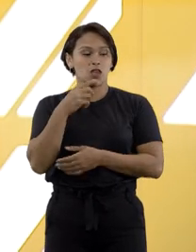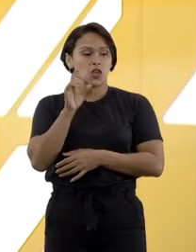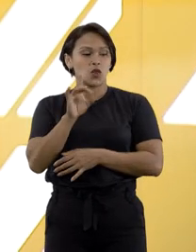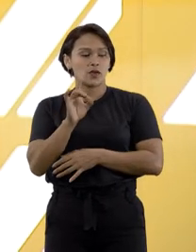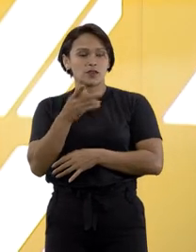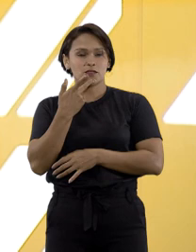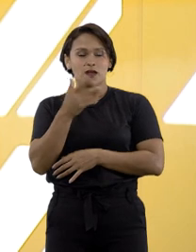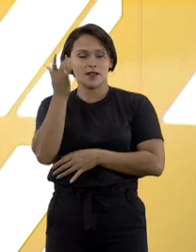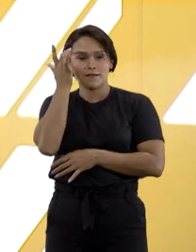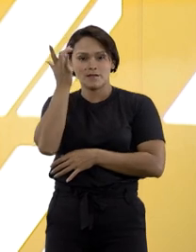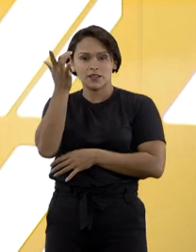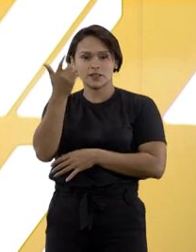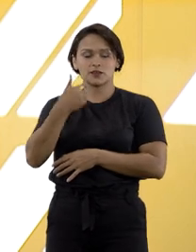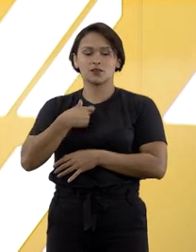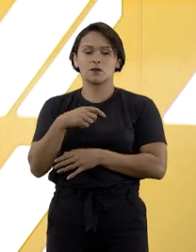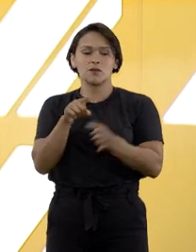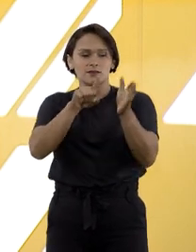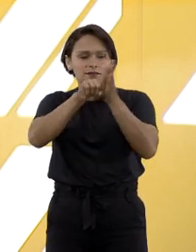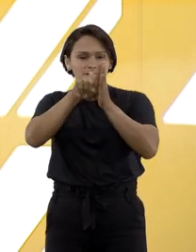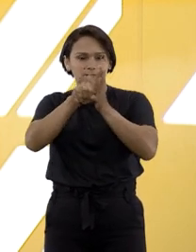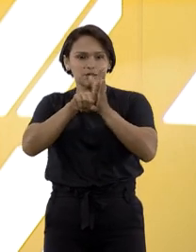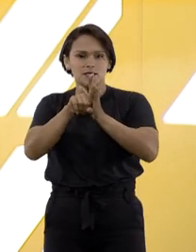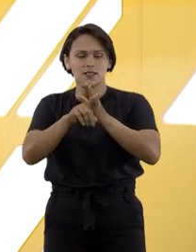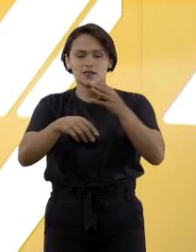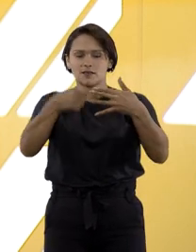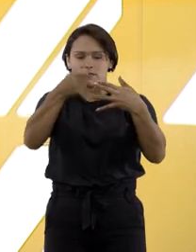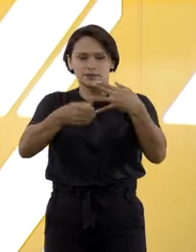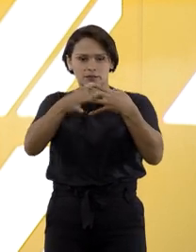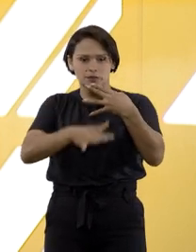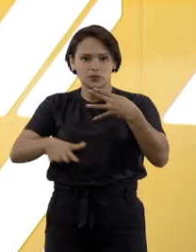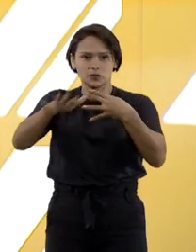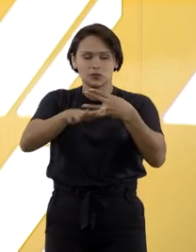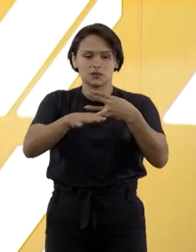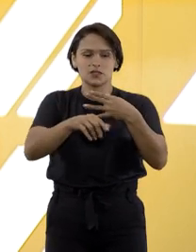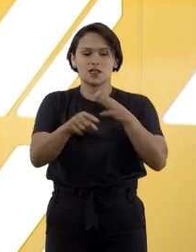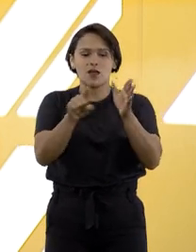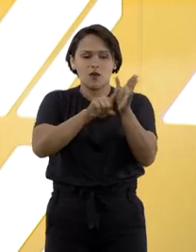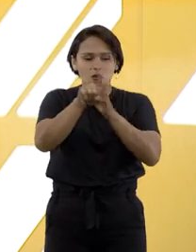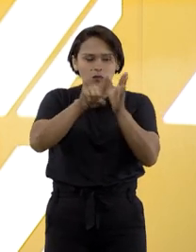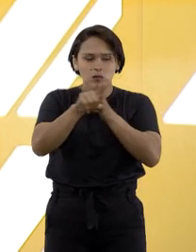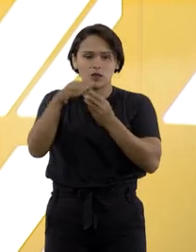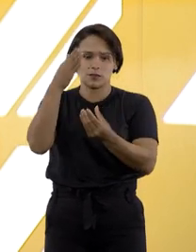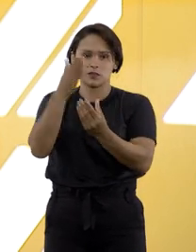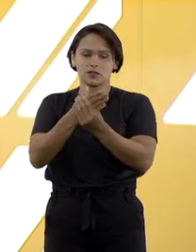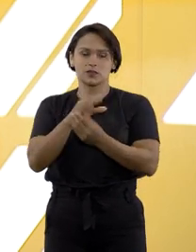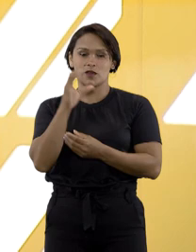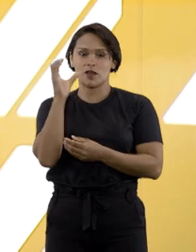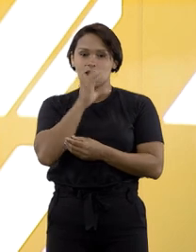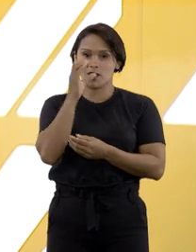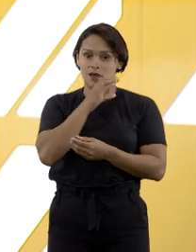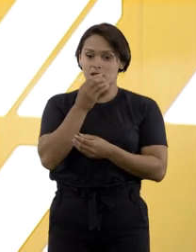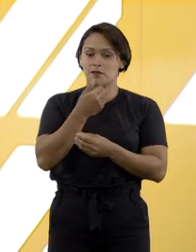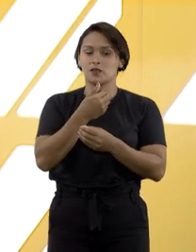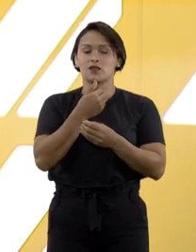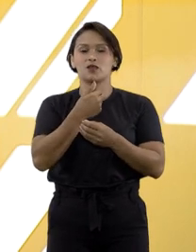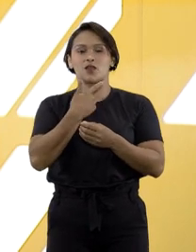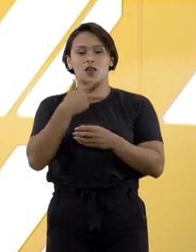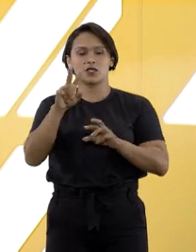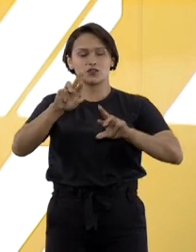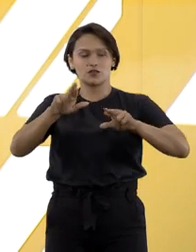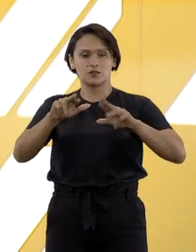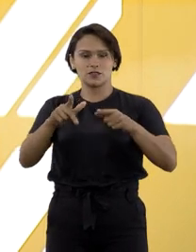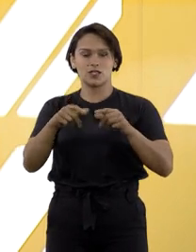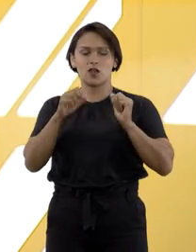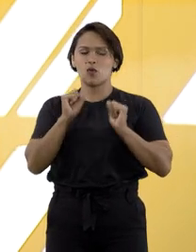para fazer pesquisas de jurisprudência e consultar processos de forma rápida e personalizada, onde você estiver,